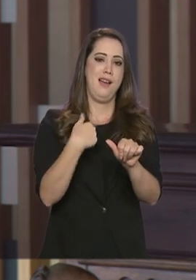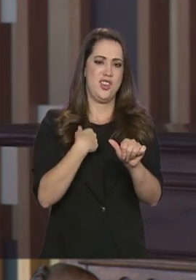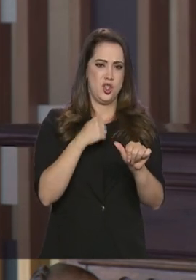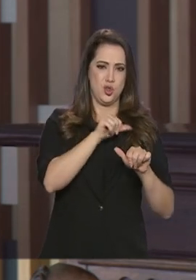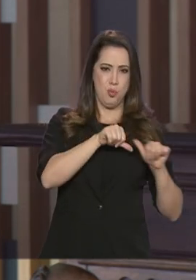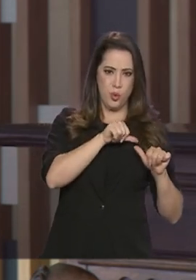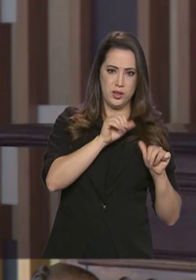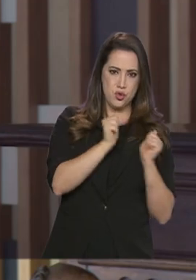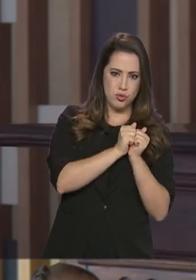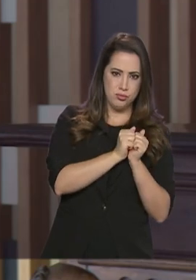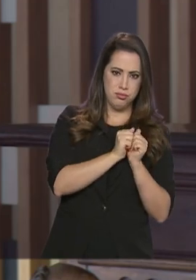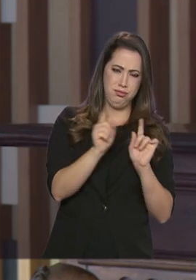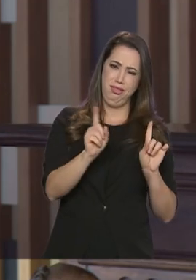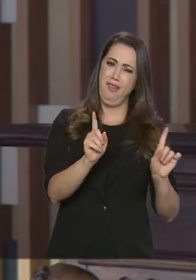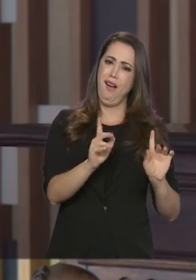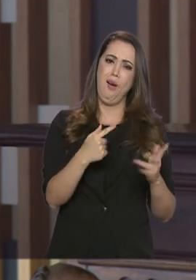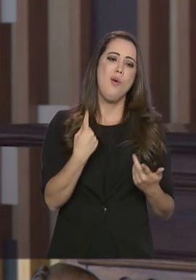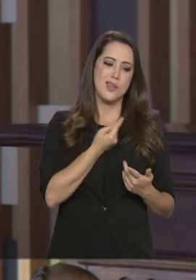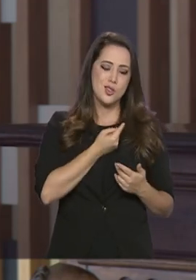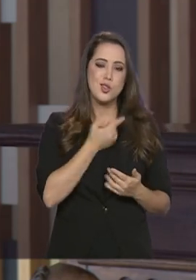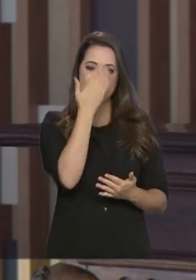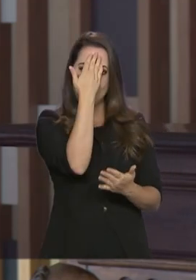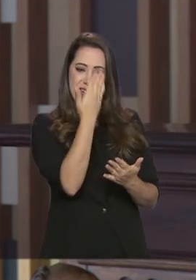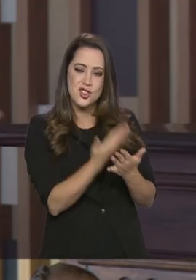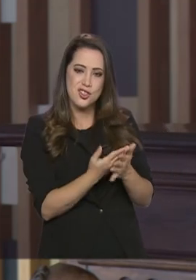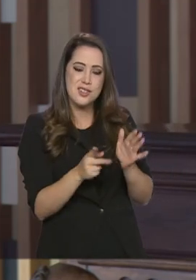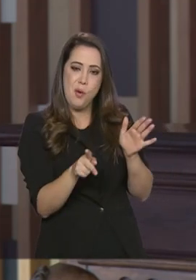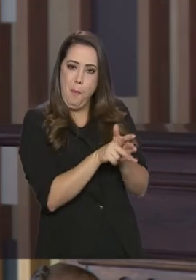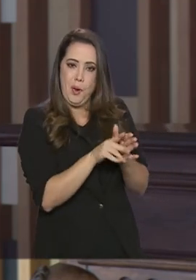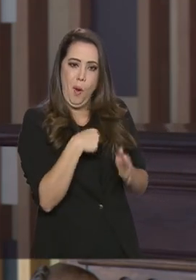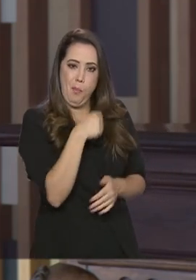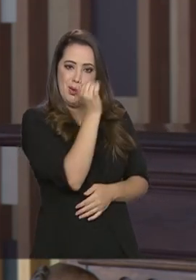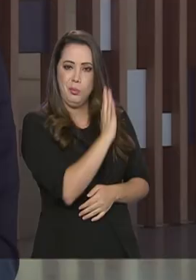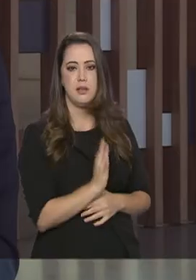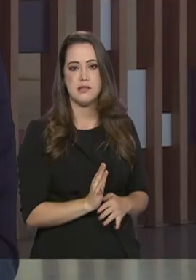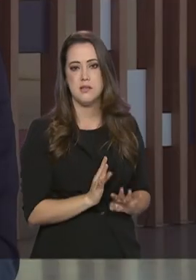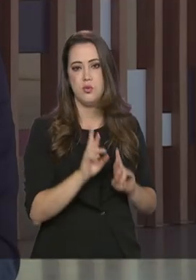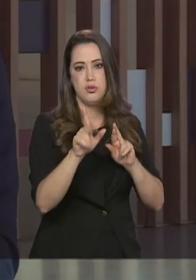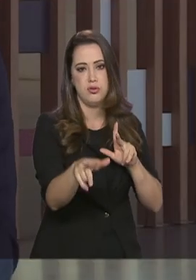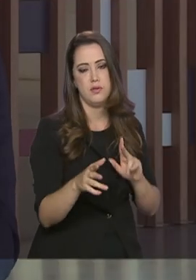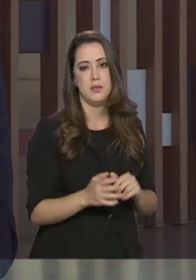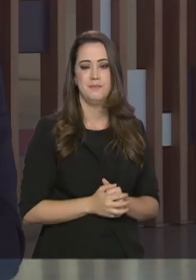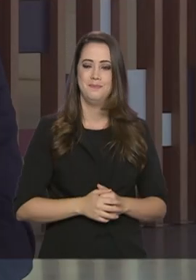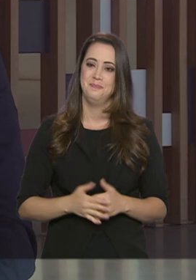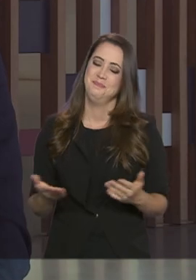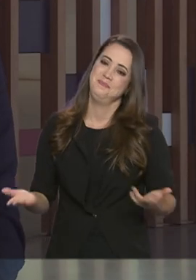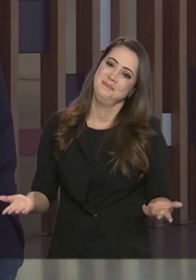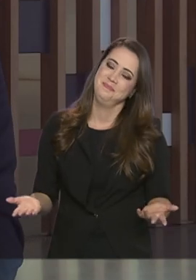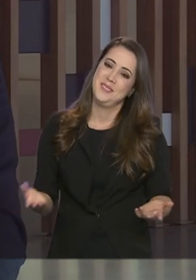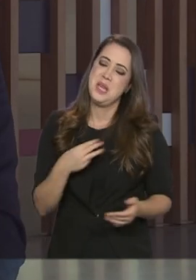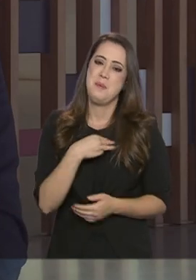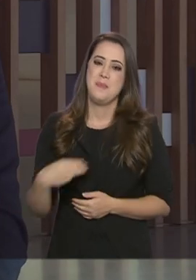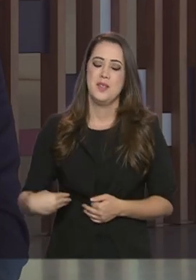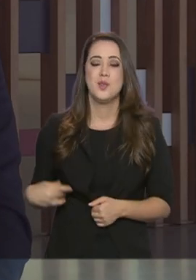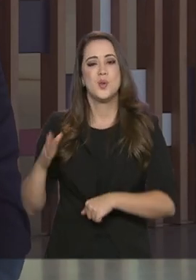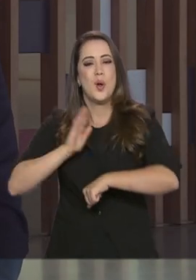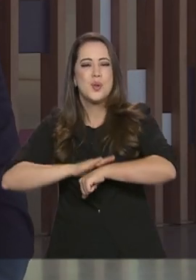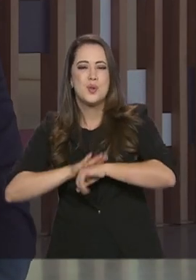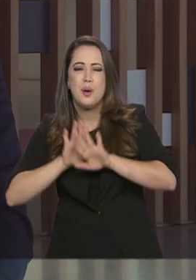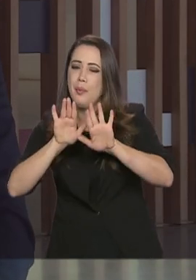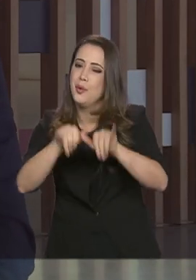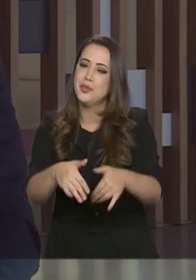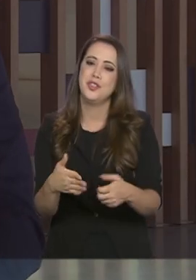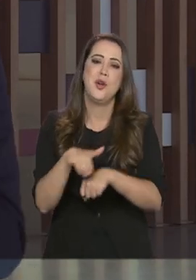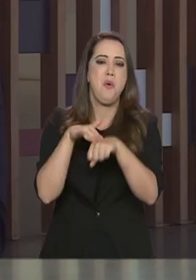nos desviar das nossas convicções, porque são os Estados Unidos ou qualquer outro país que está mudando. Ministro, infelizmente o nosso tempo está acabando, a